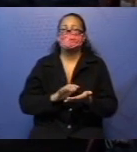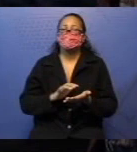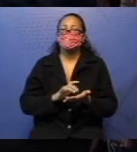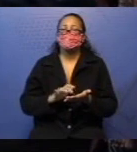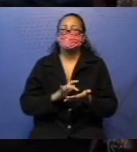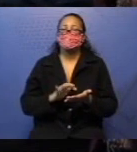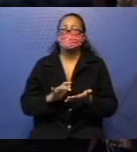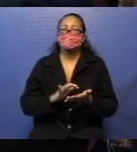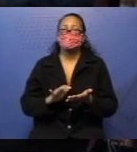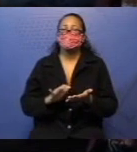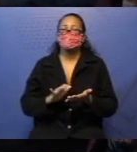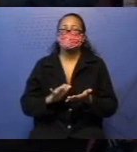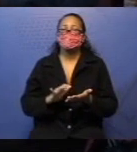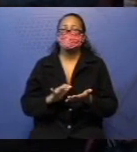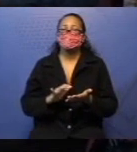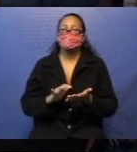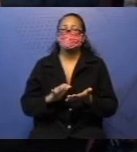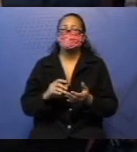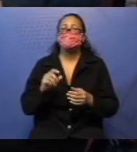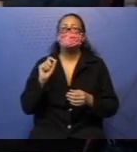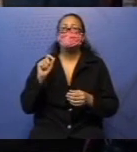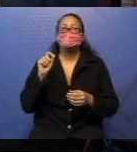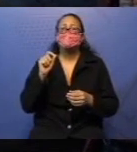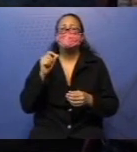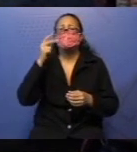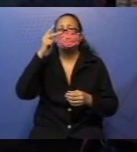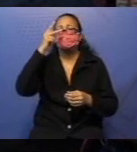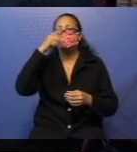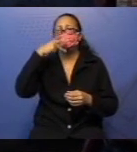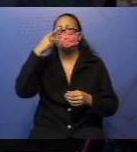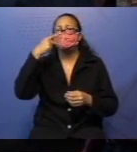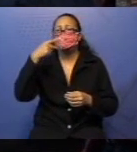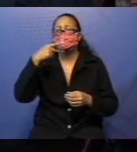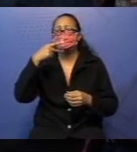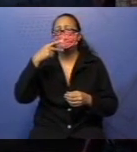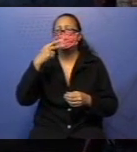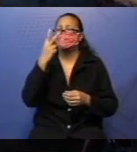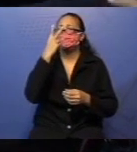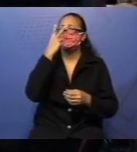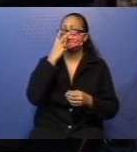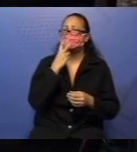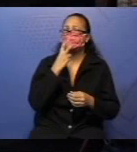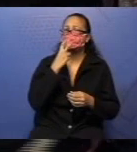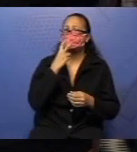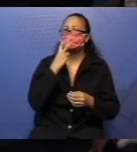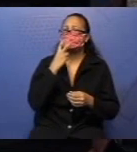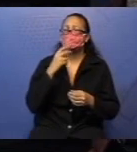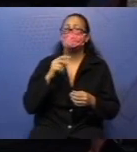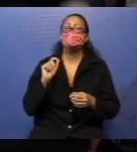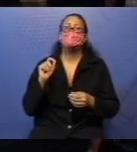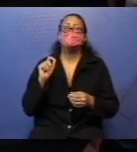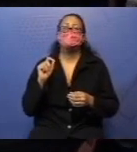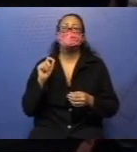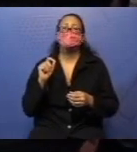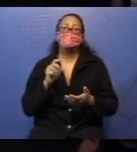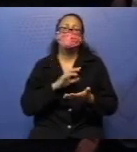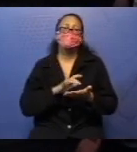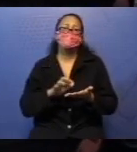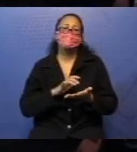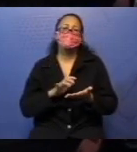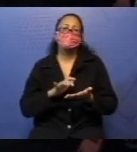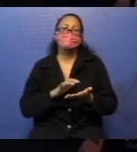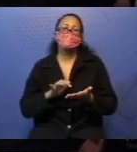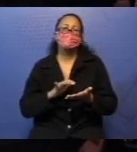Quem falou isso foi a Dorinha, né? Que é a nossa deficiente visual. E ela tem que lembrar. Lembra o que é braile? Aquela